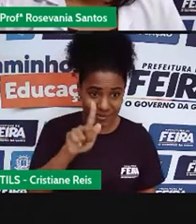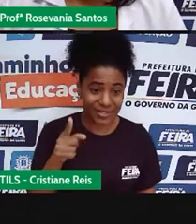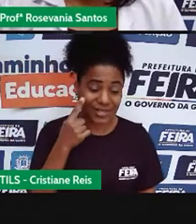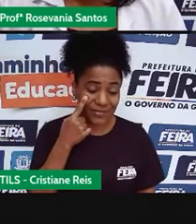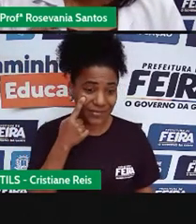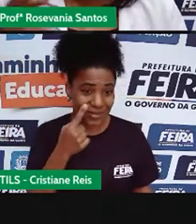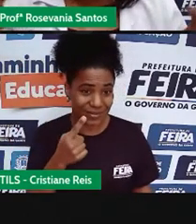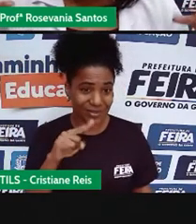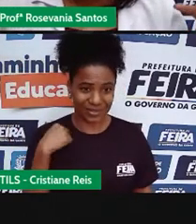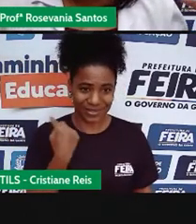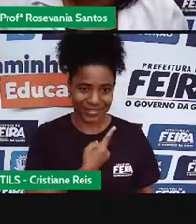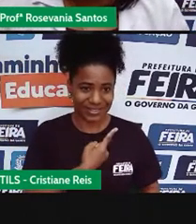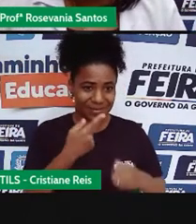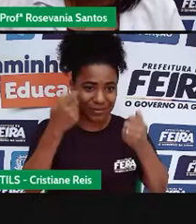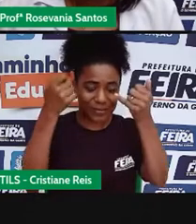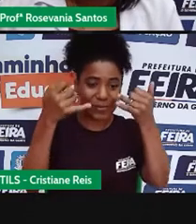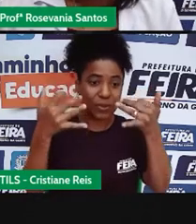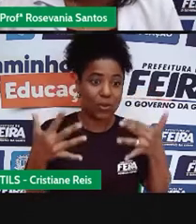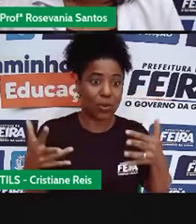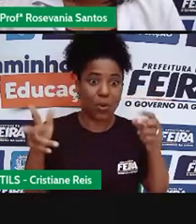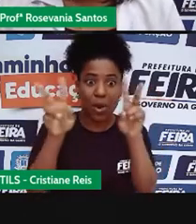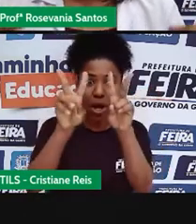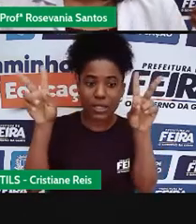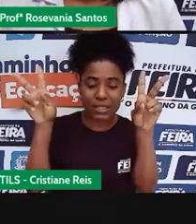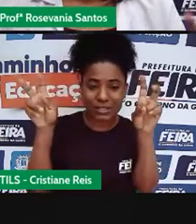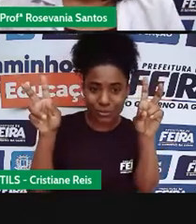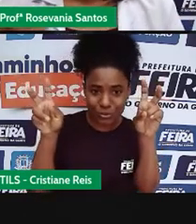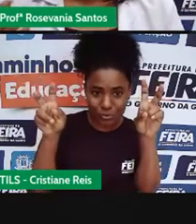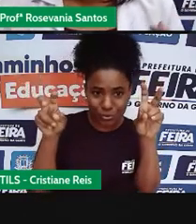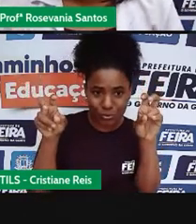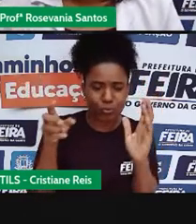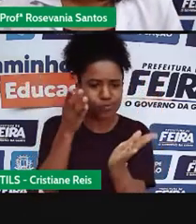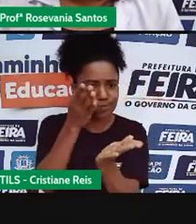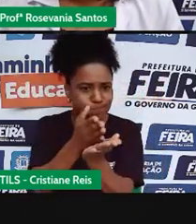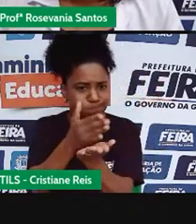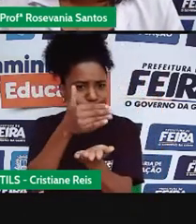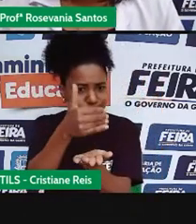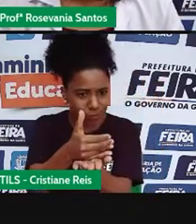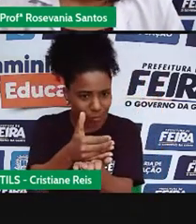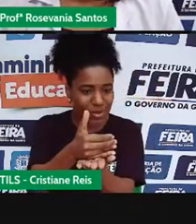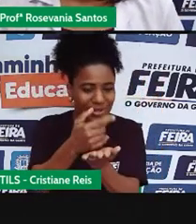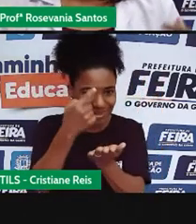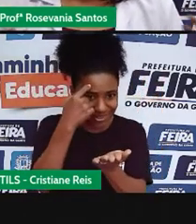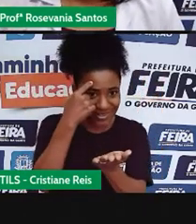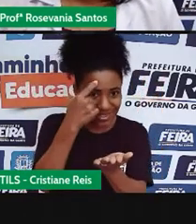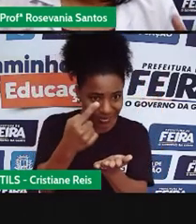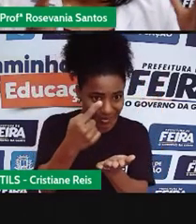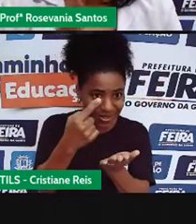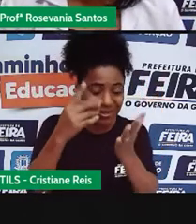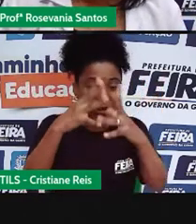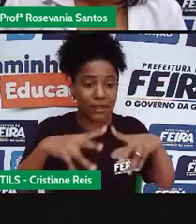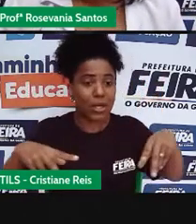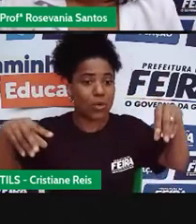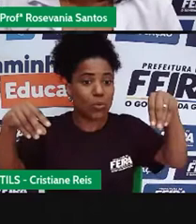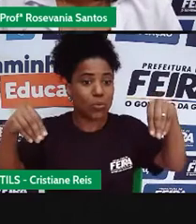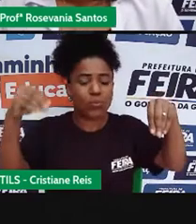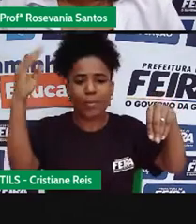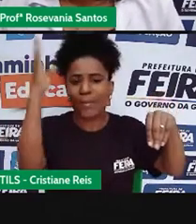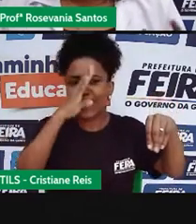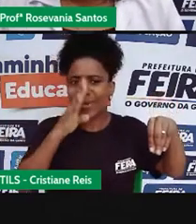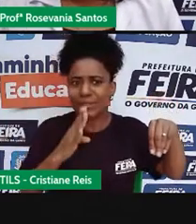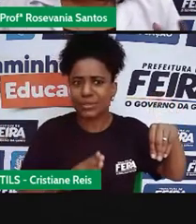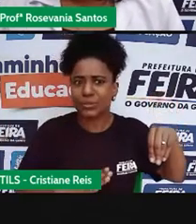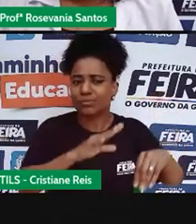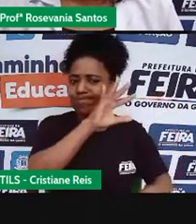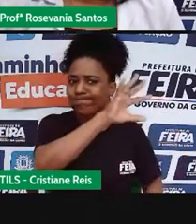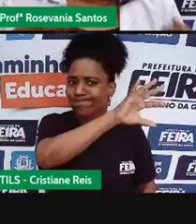que nós já falamos, de modo geral, dessa divisão, dessa formação do território brasileiro, e tem lá um pedacinho falando